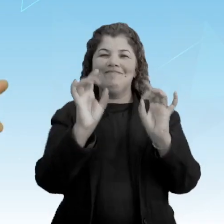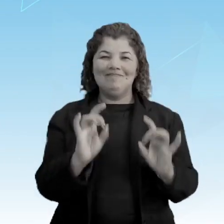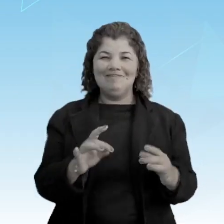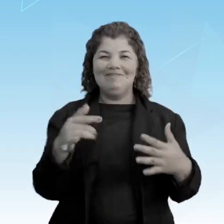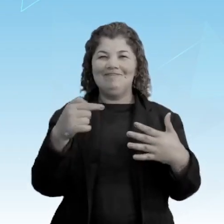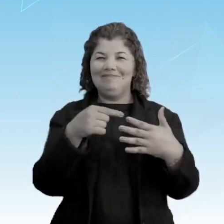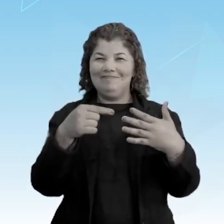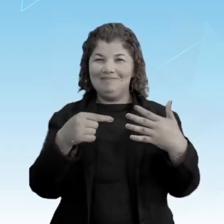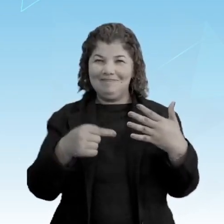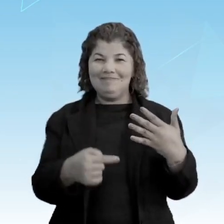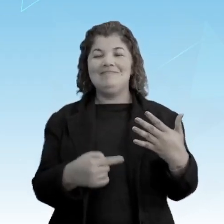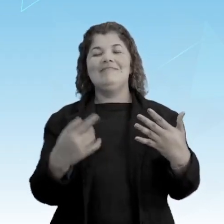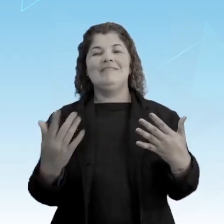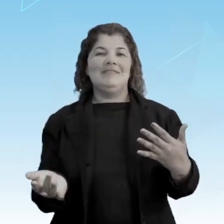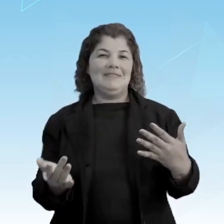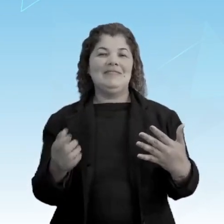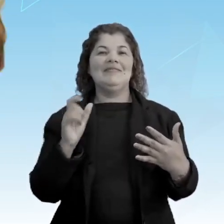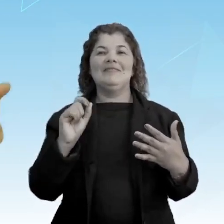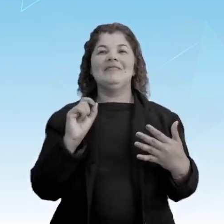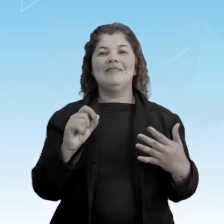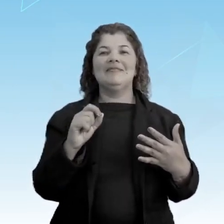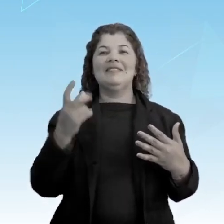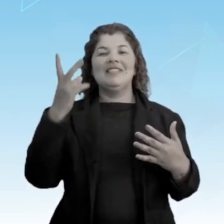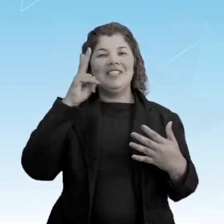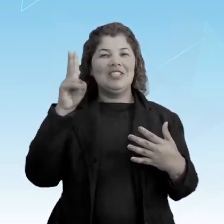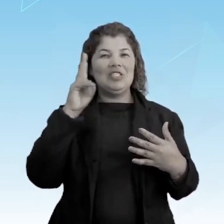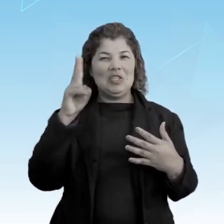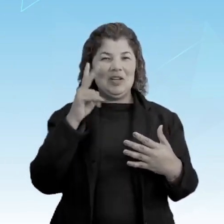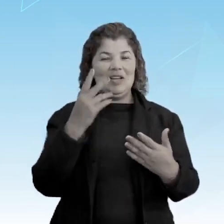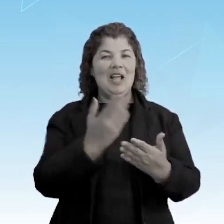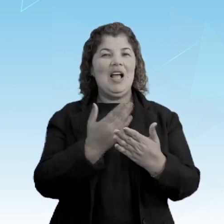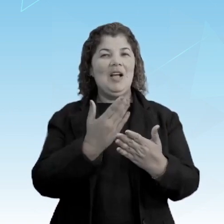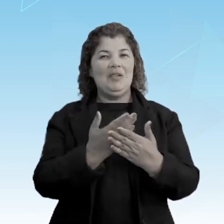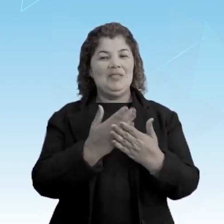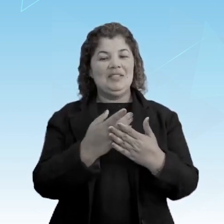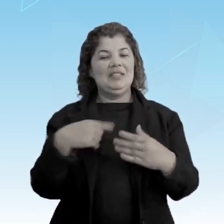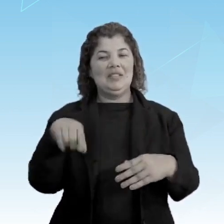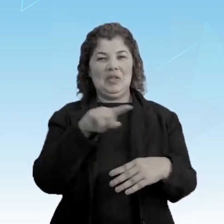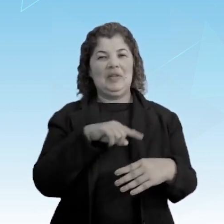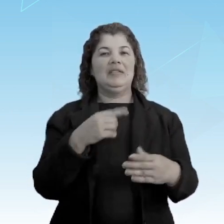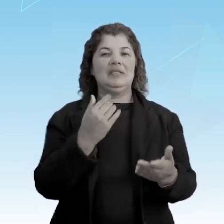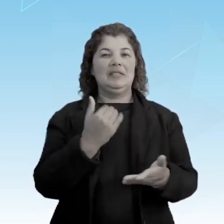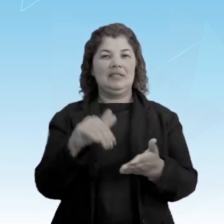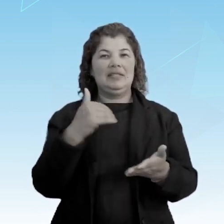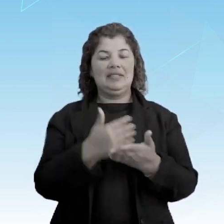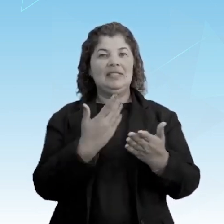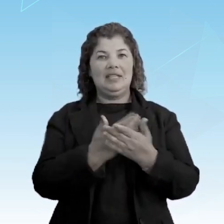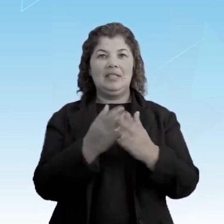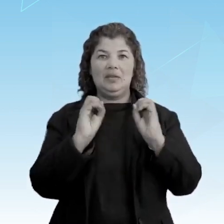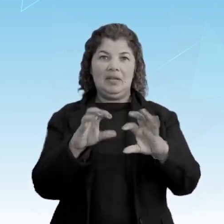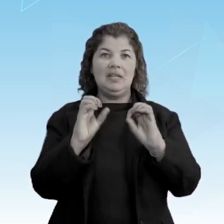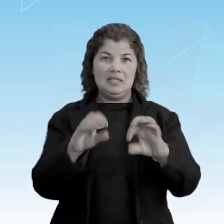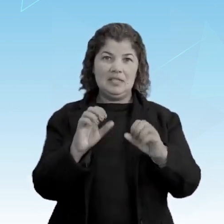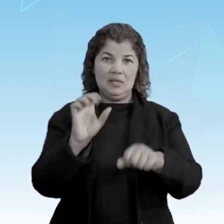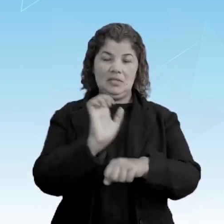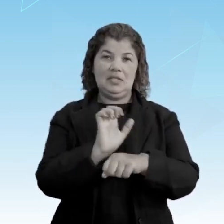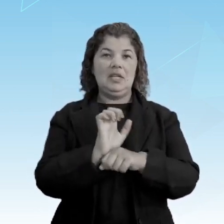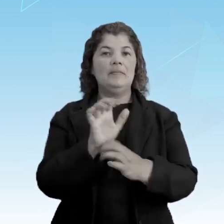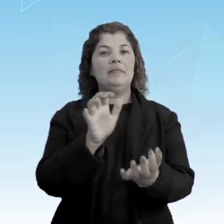Nessa hora maravilhosa de história que nós da Secretaria de Educação do Estado de